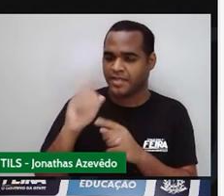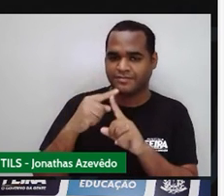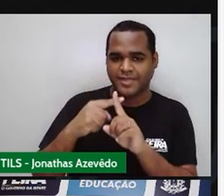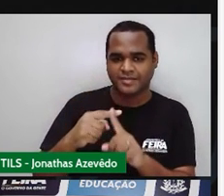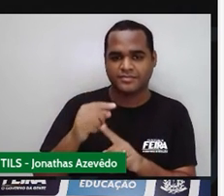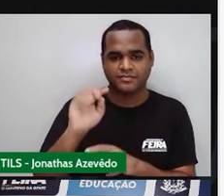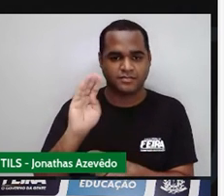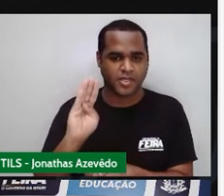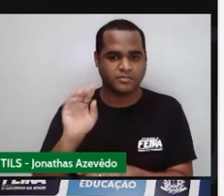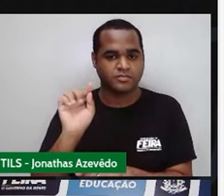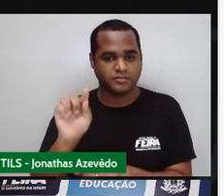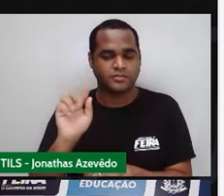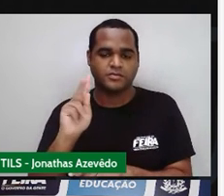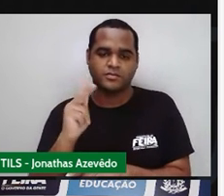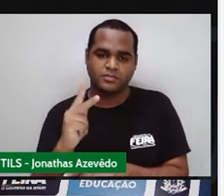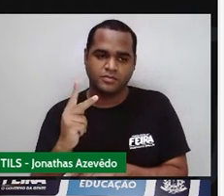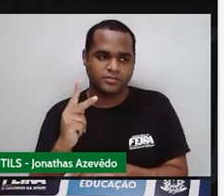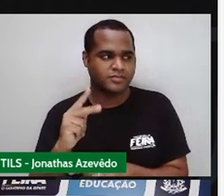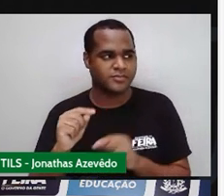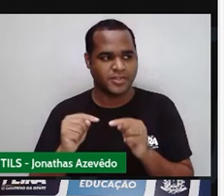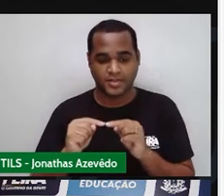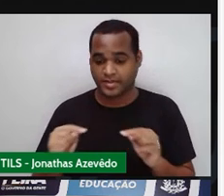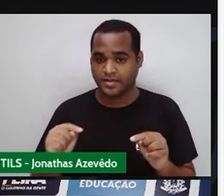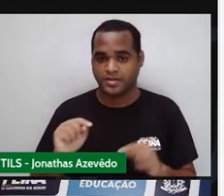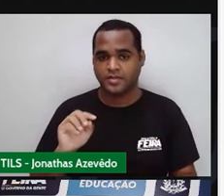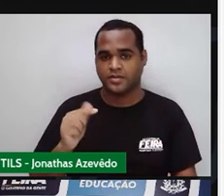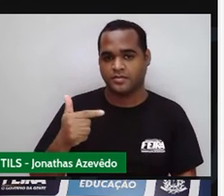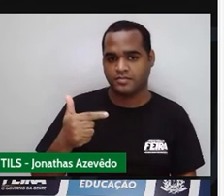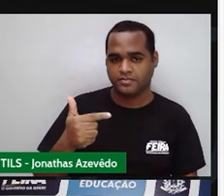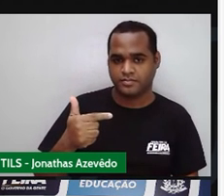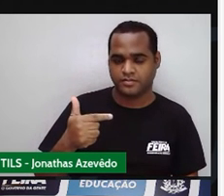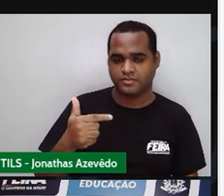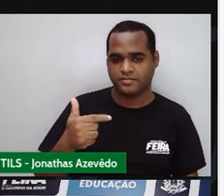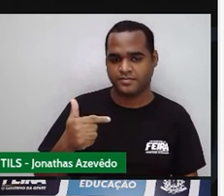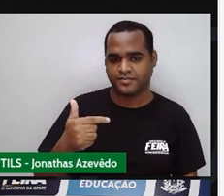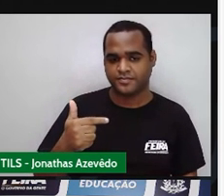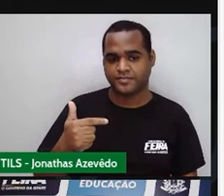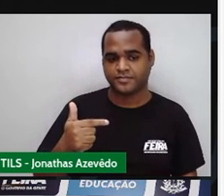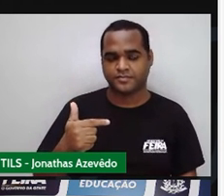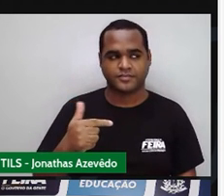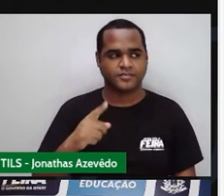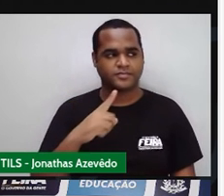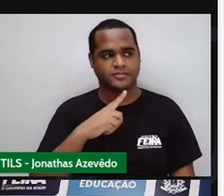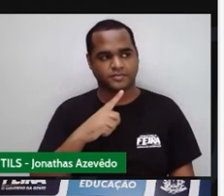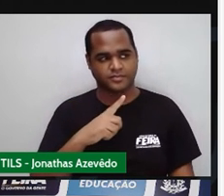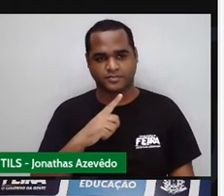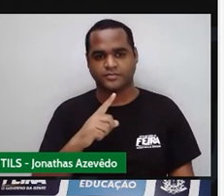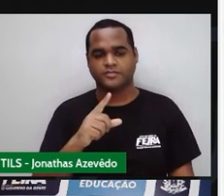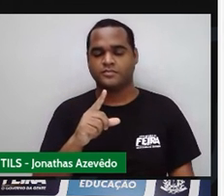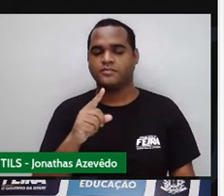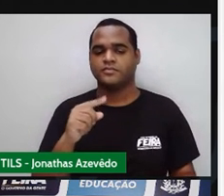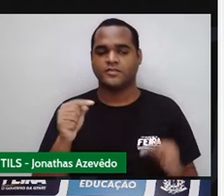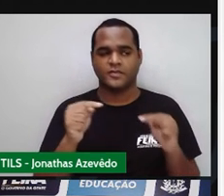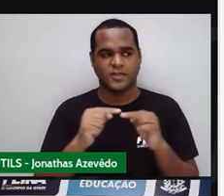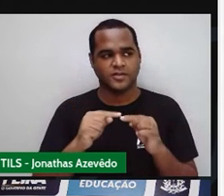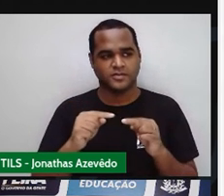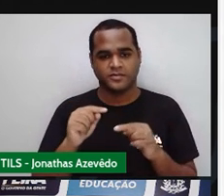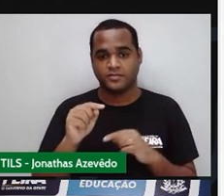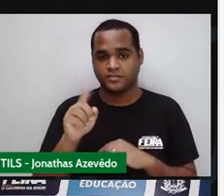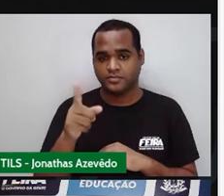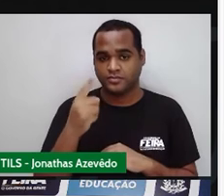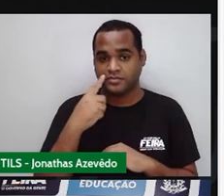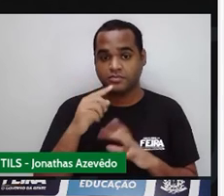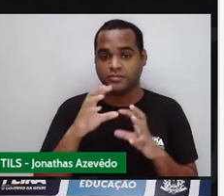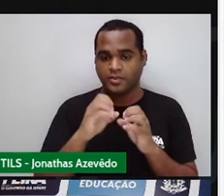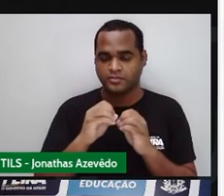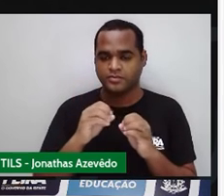no final. Essa expressão que a gente chegou aqui no final é a expressão que faz com que a gente calcule